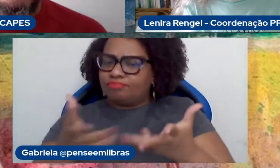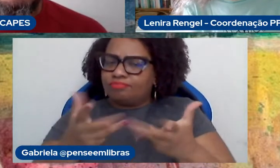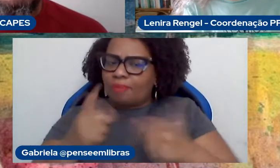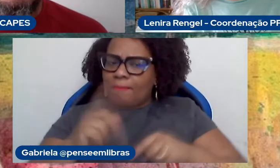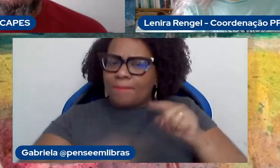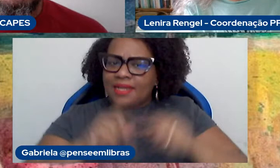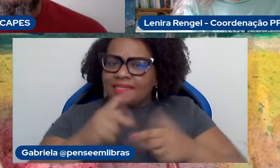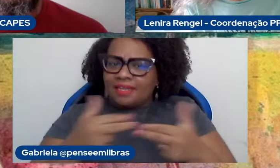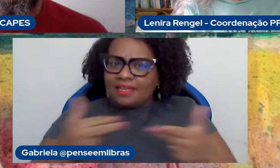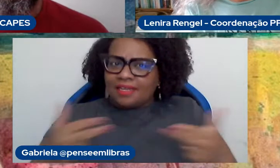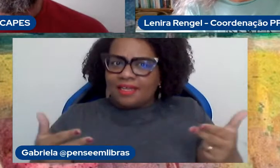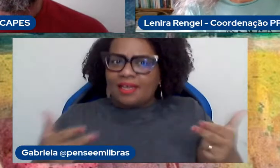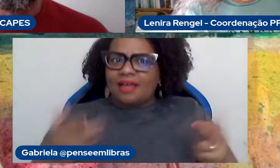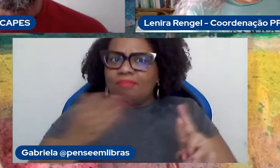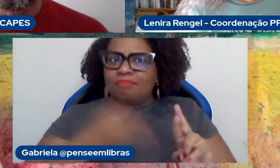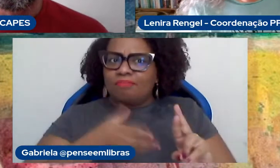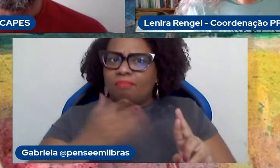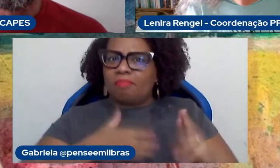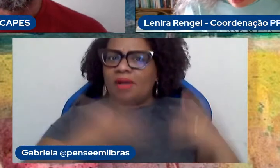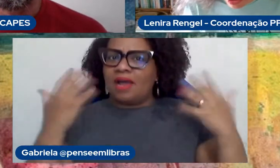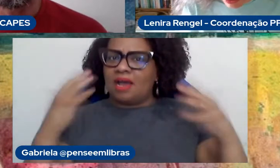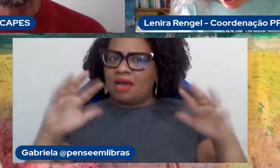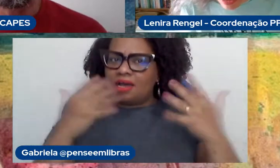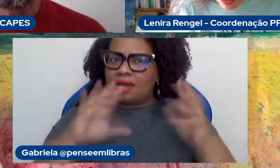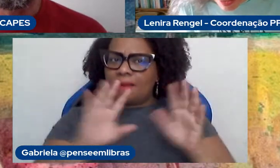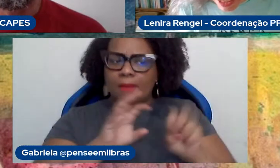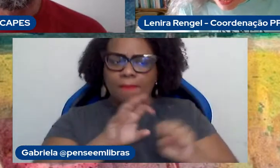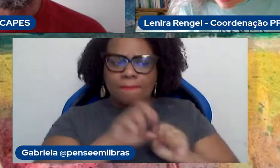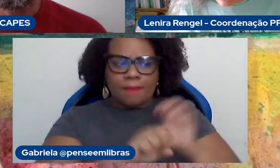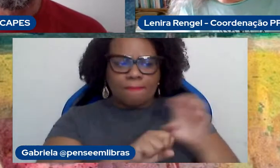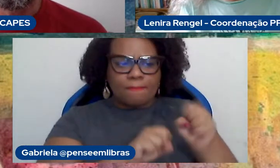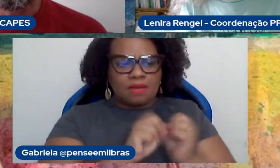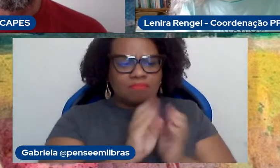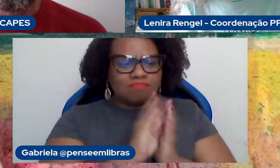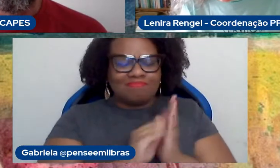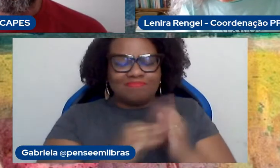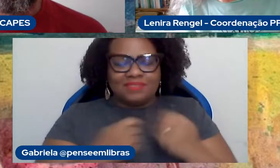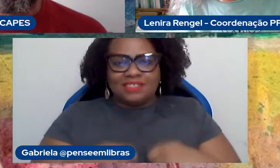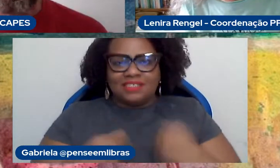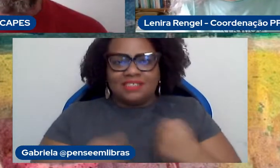pesquisa autorreferenciada, cartográfica, muito necessária.